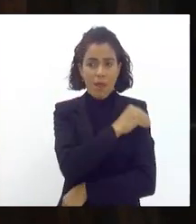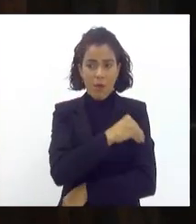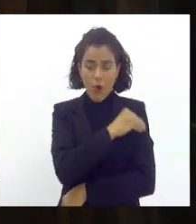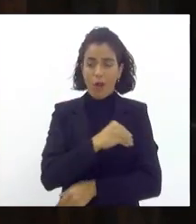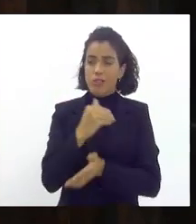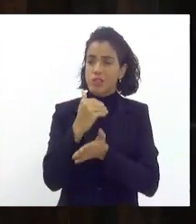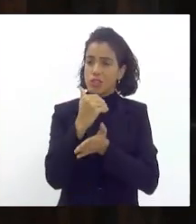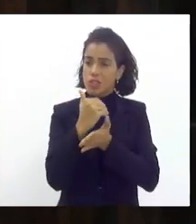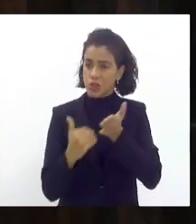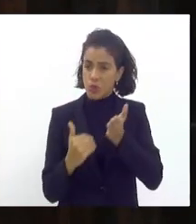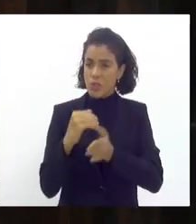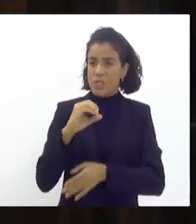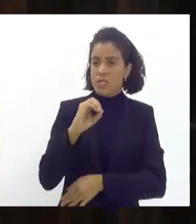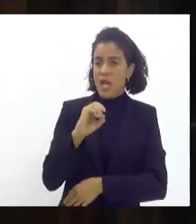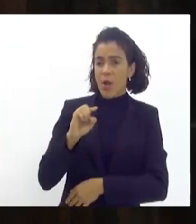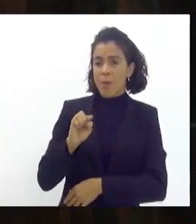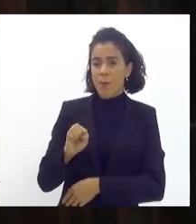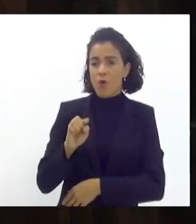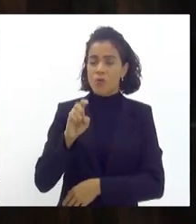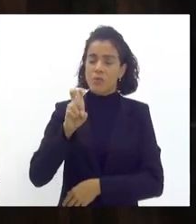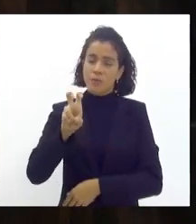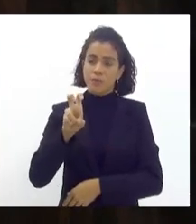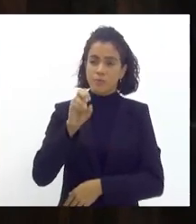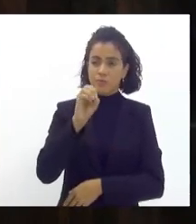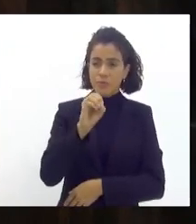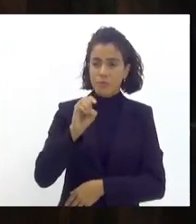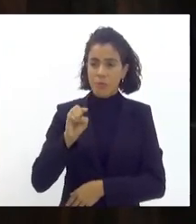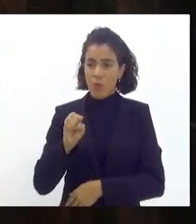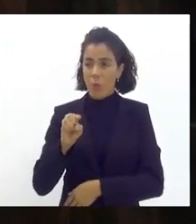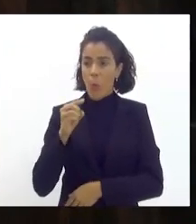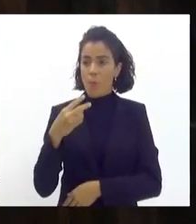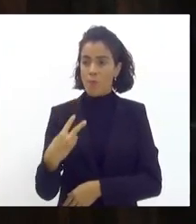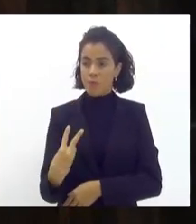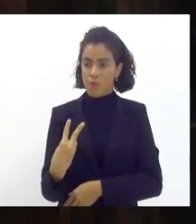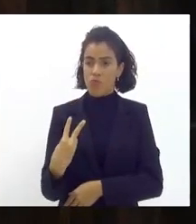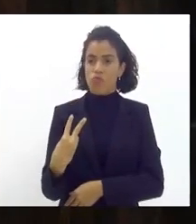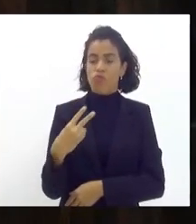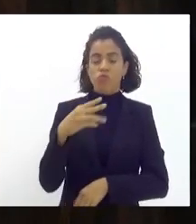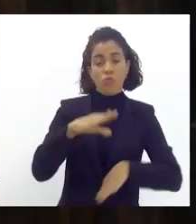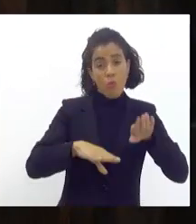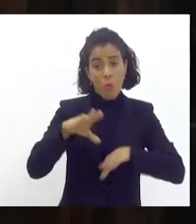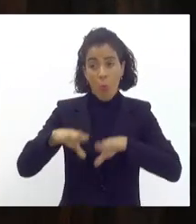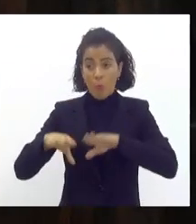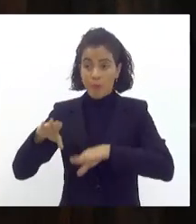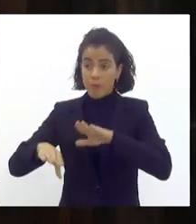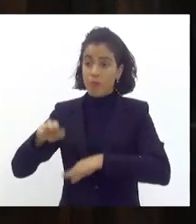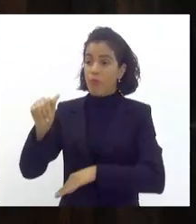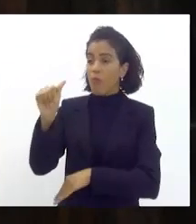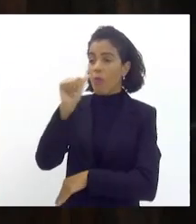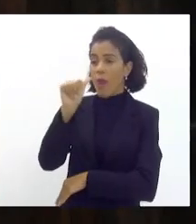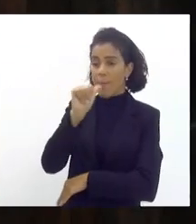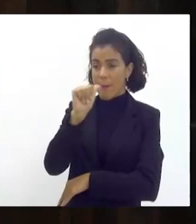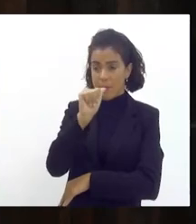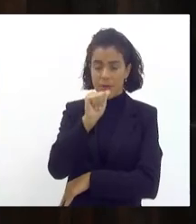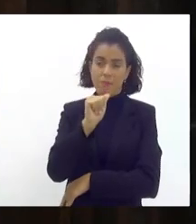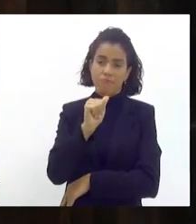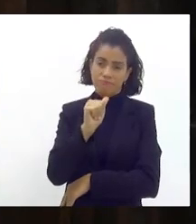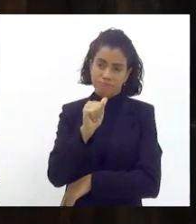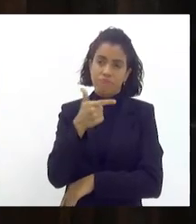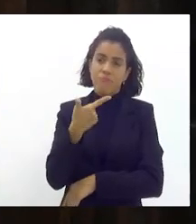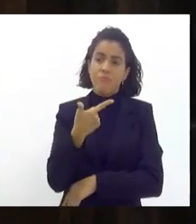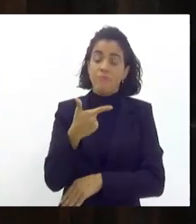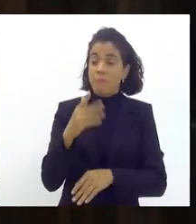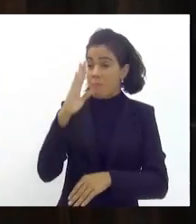de 0.5 0.2 a depender da bebida excetuando é claro aquelas de